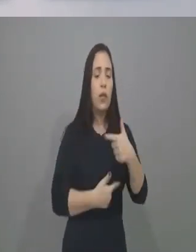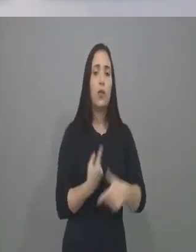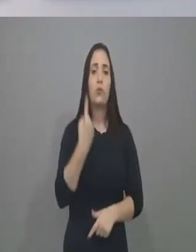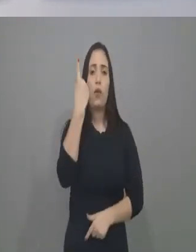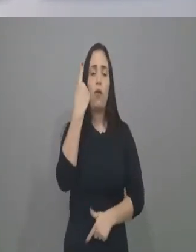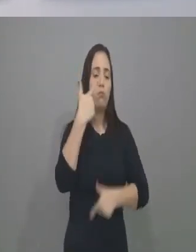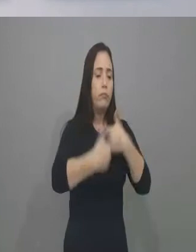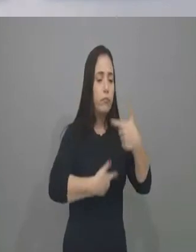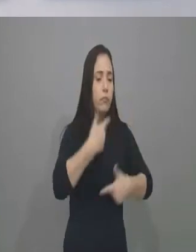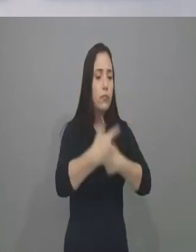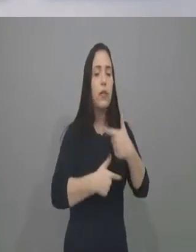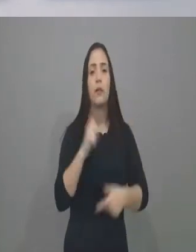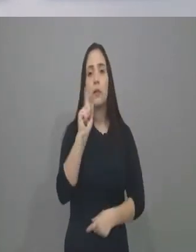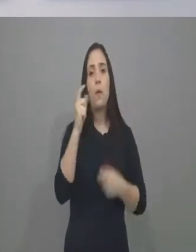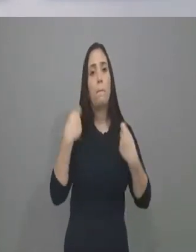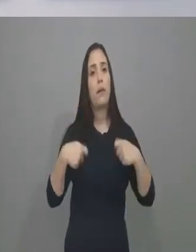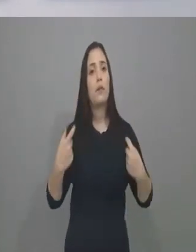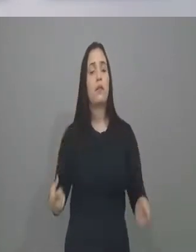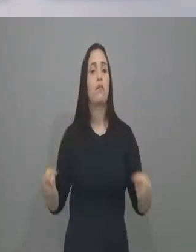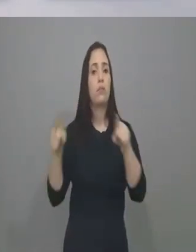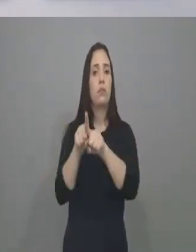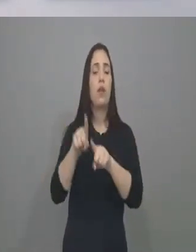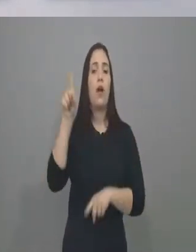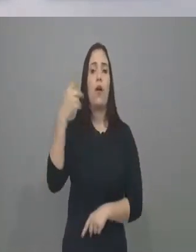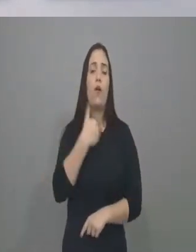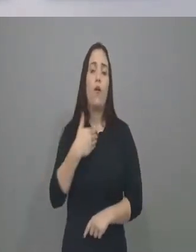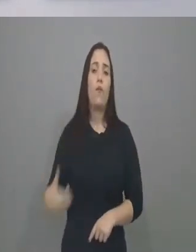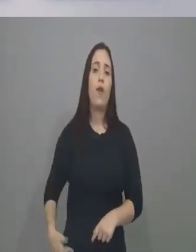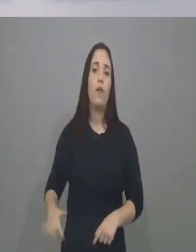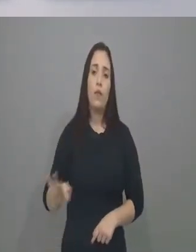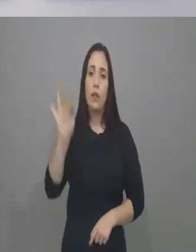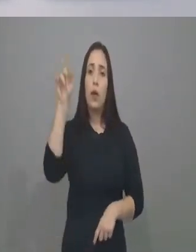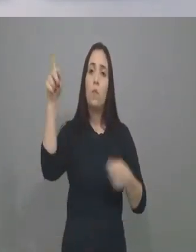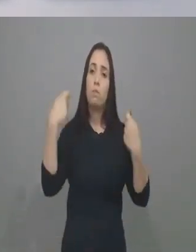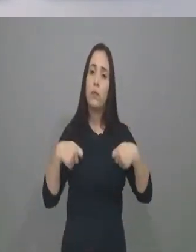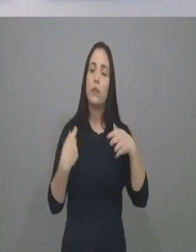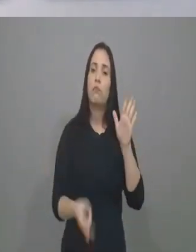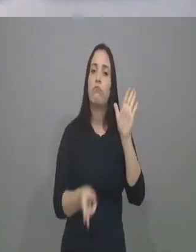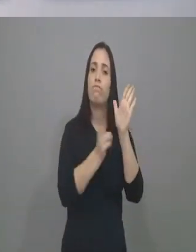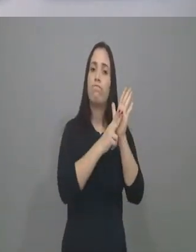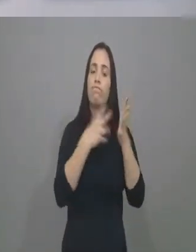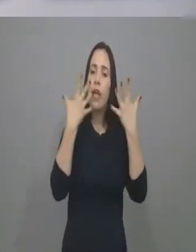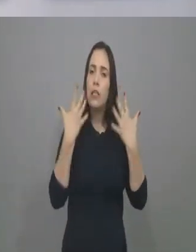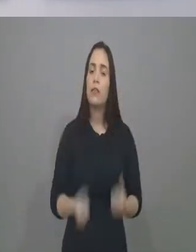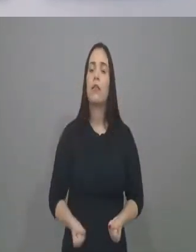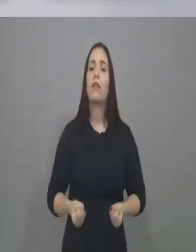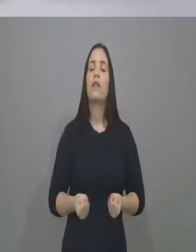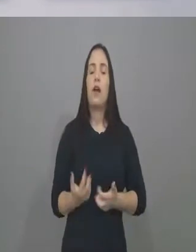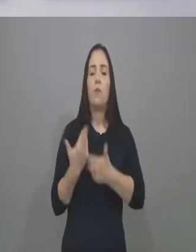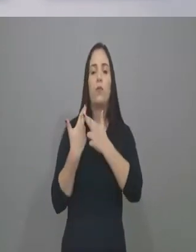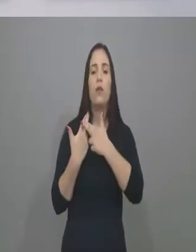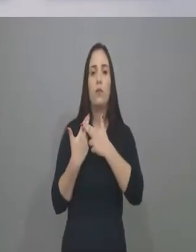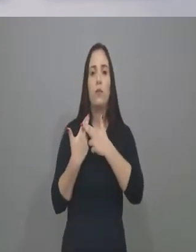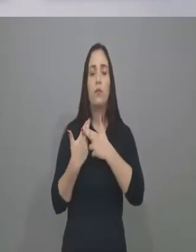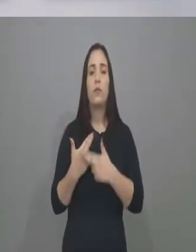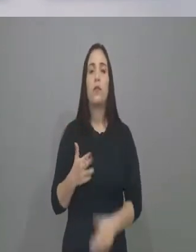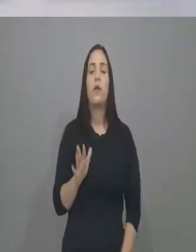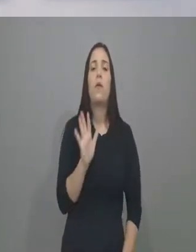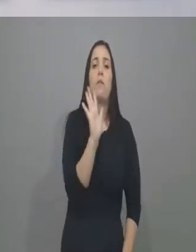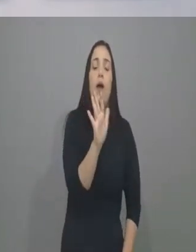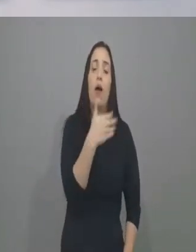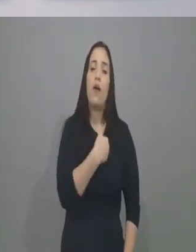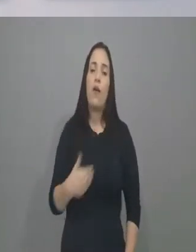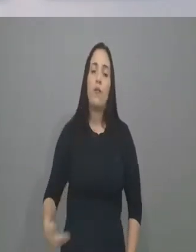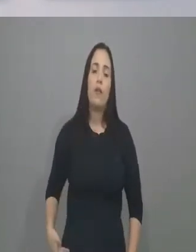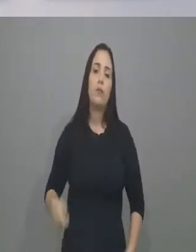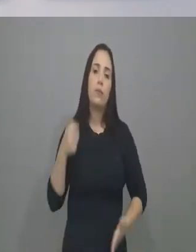Agora, ele dizia o seguinte, olha, se as fronteiras estão cobertas, se as divisas